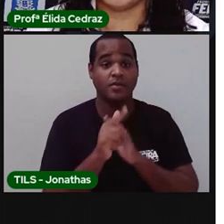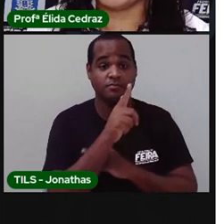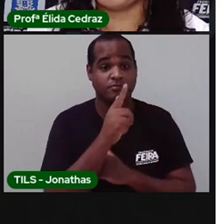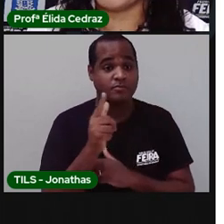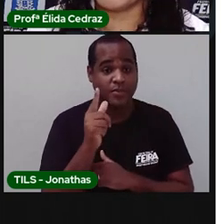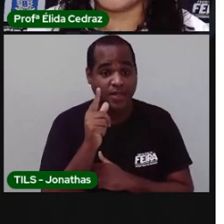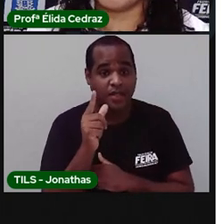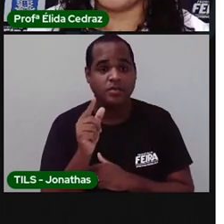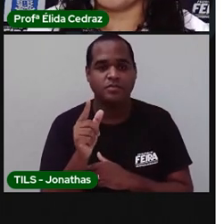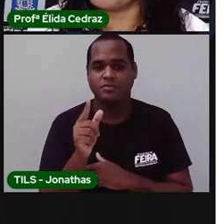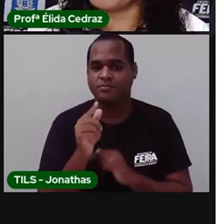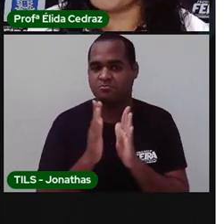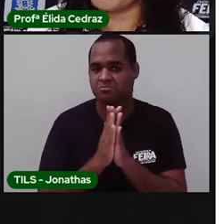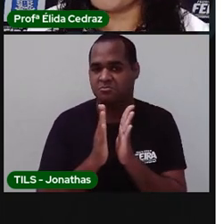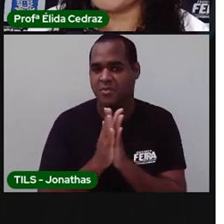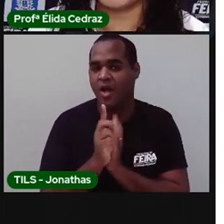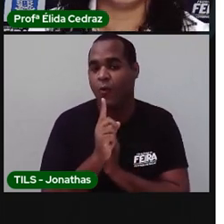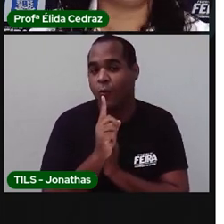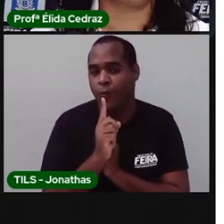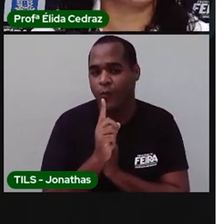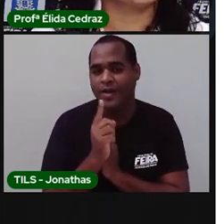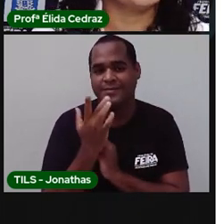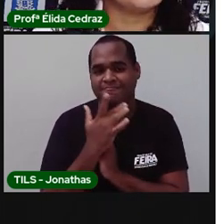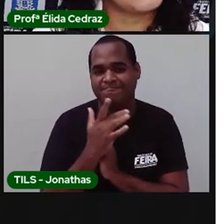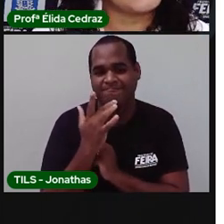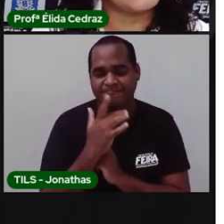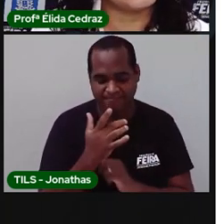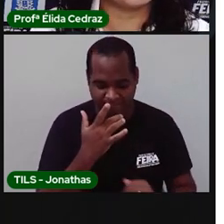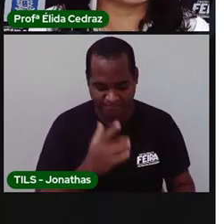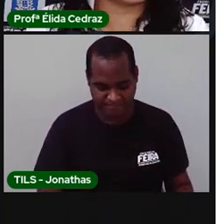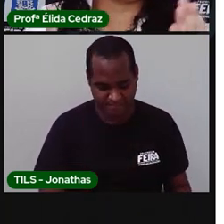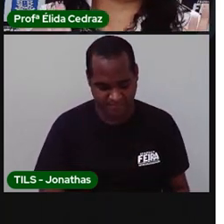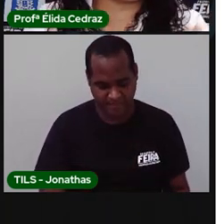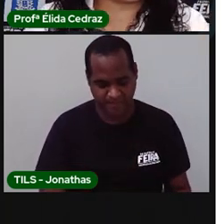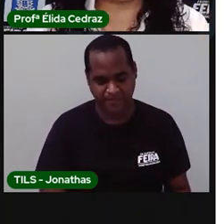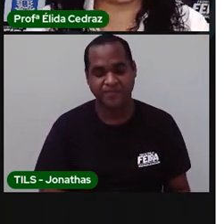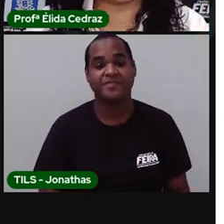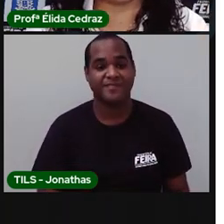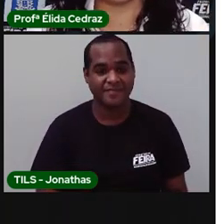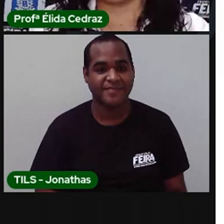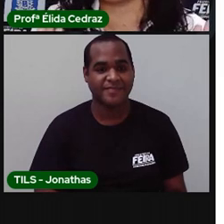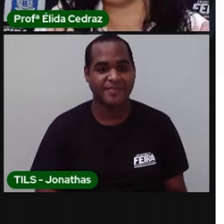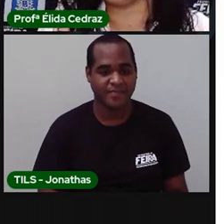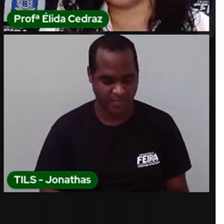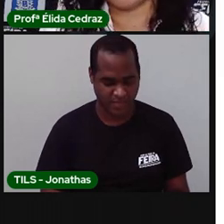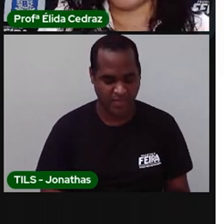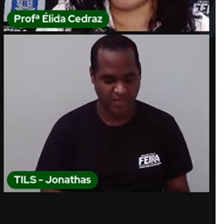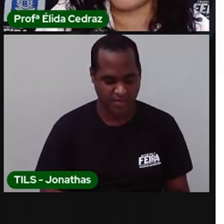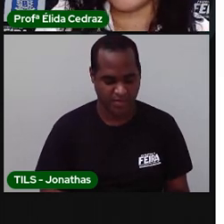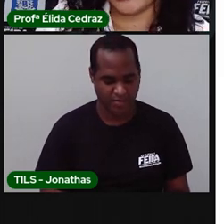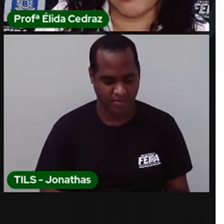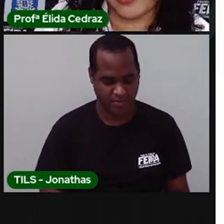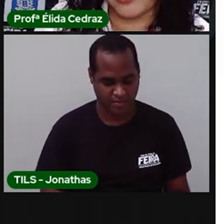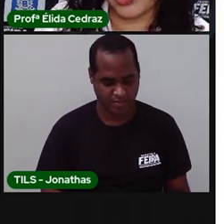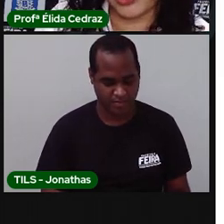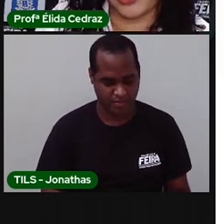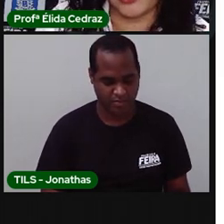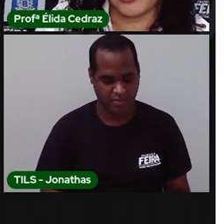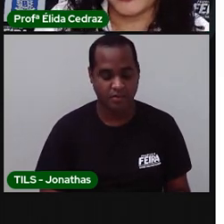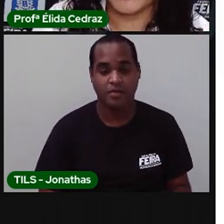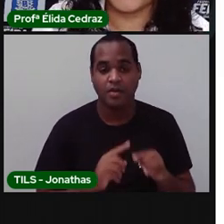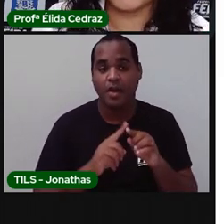Lanchinho de aniversário é tão gostoso. E aí, nós temos essa lista das comidas preferidas de